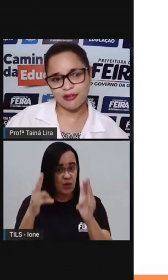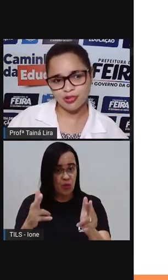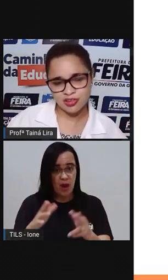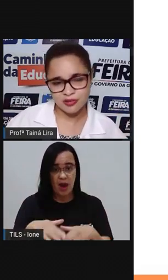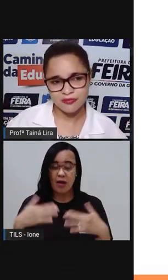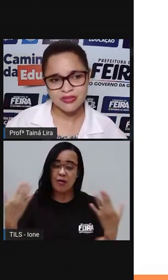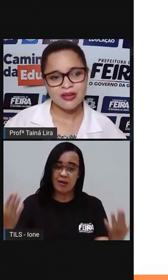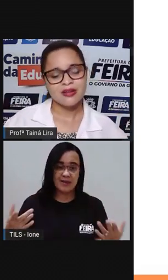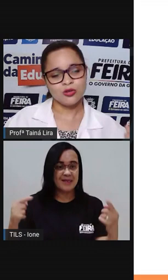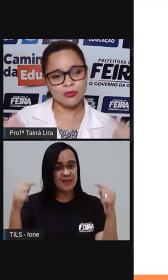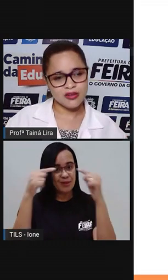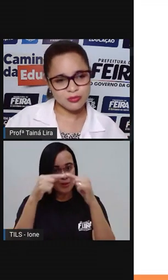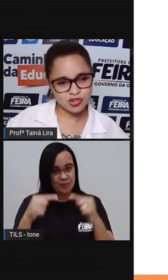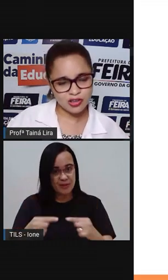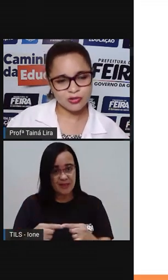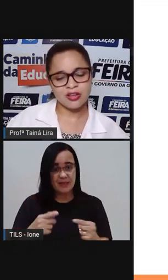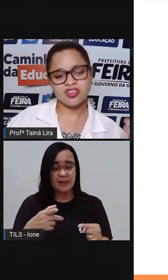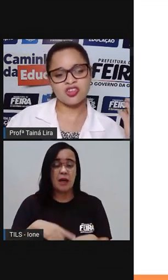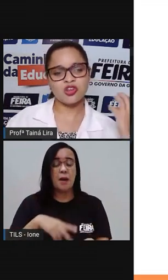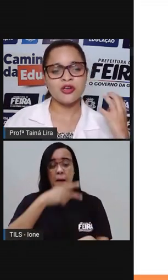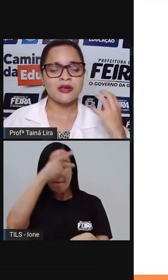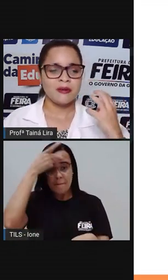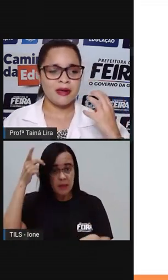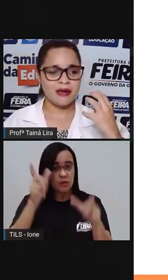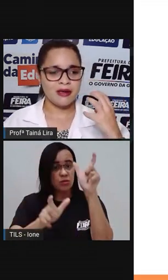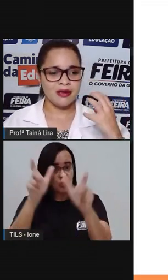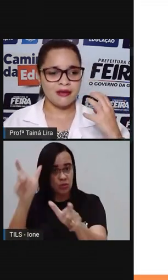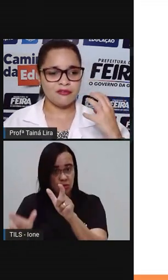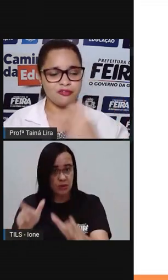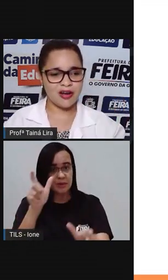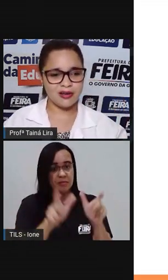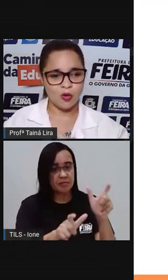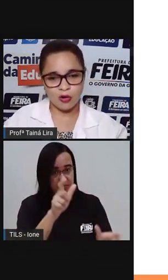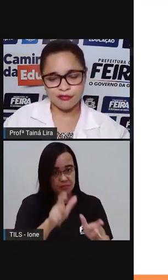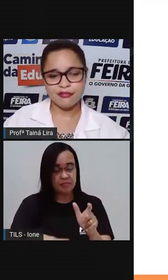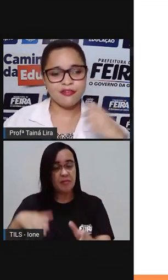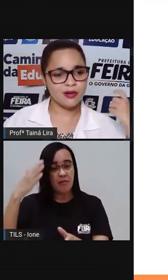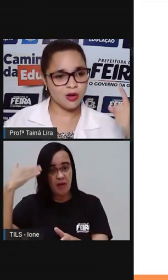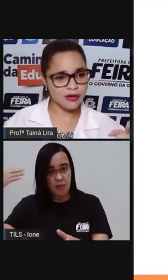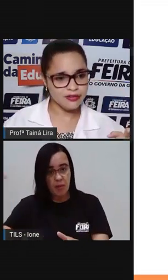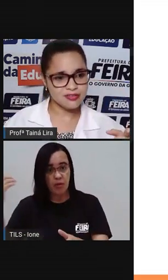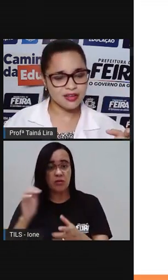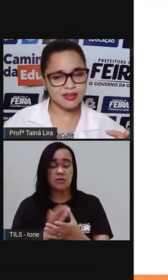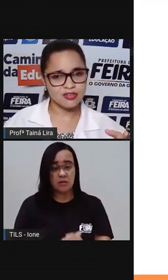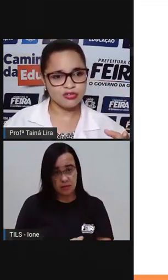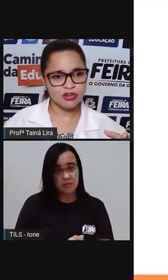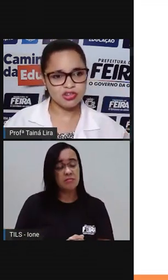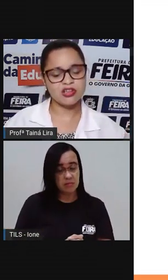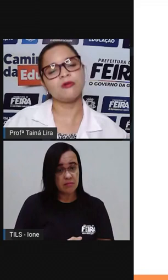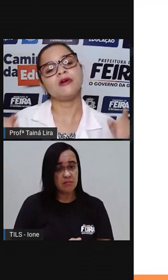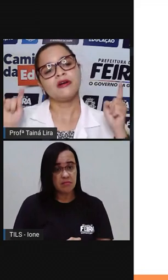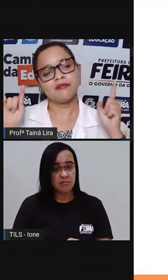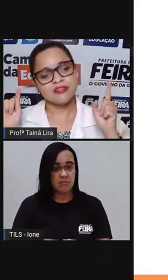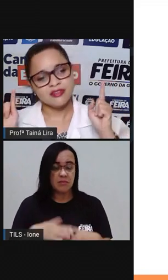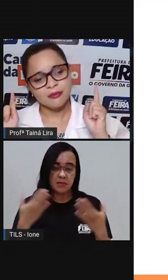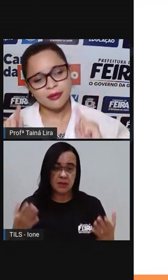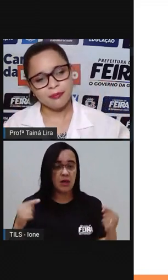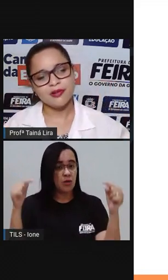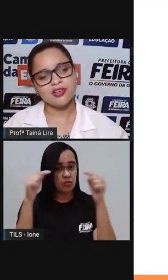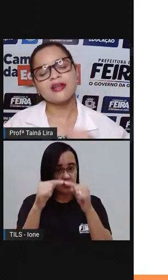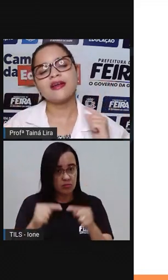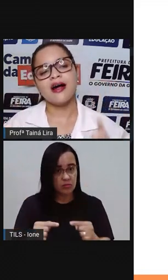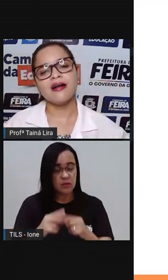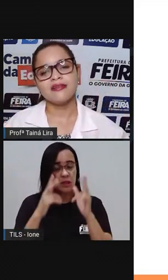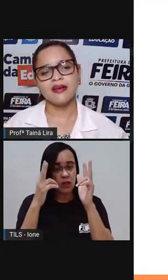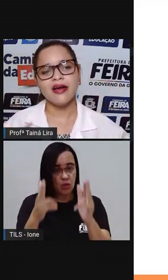falou igual Faustão Do mesmo jeito que a gente ouve e falou Isso aqui é de Faustão Você também